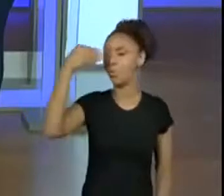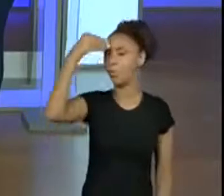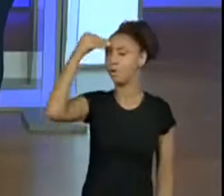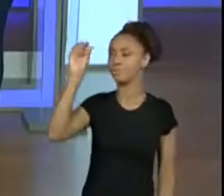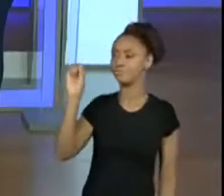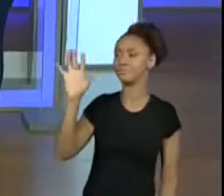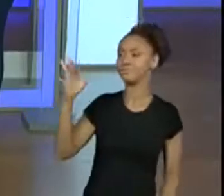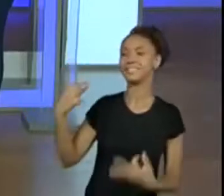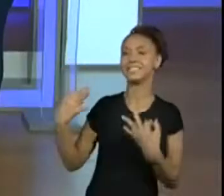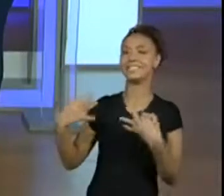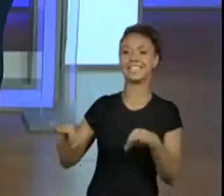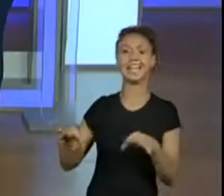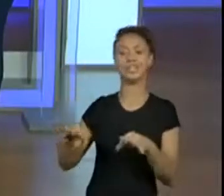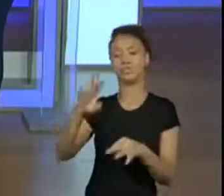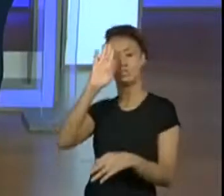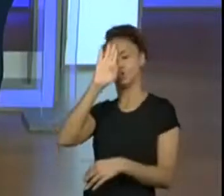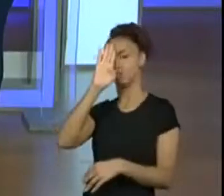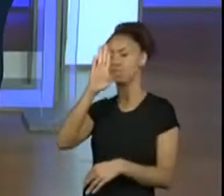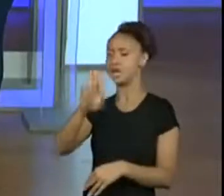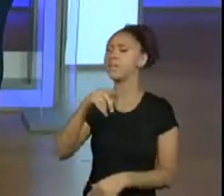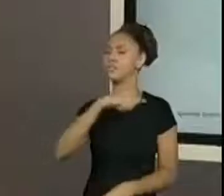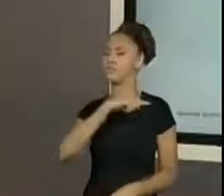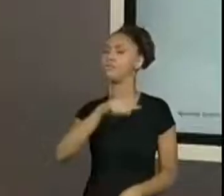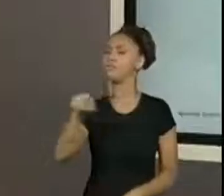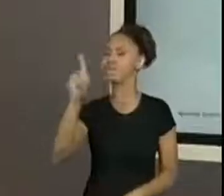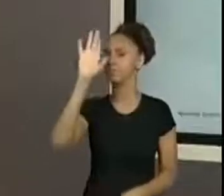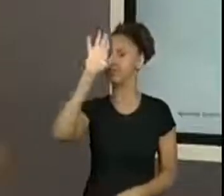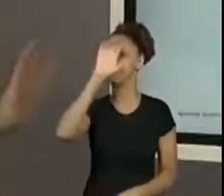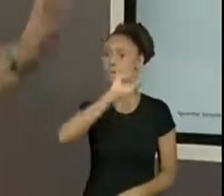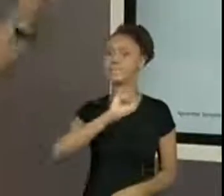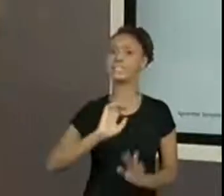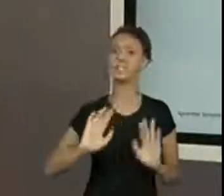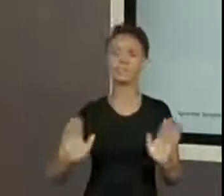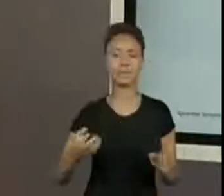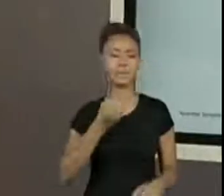ao que a gente já sabe que eles estão aprendendo. Isso é muito bom.